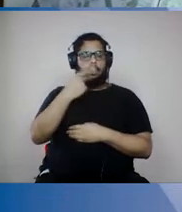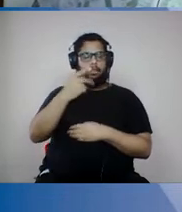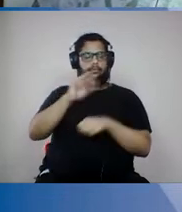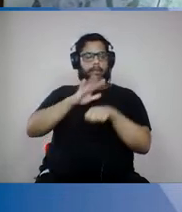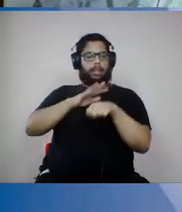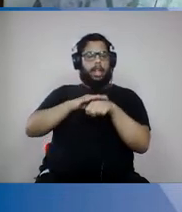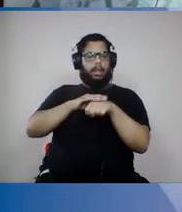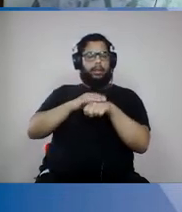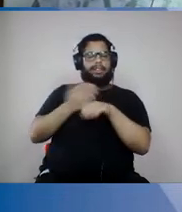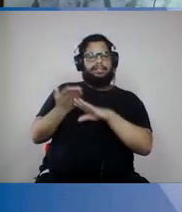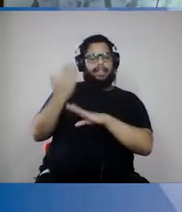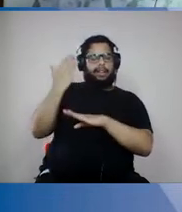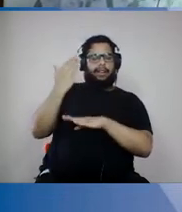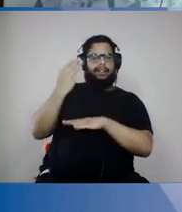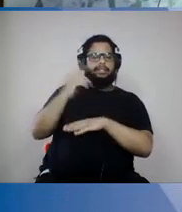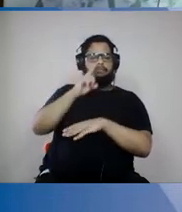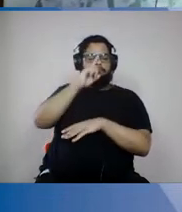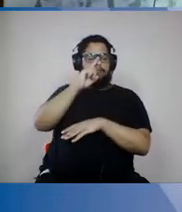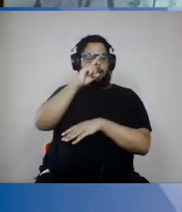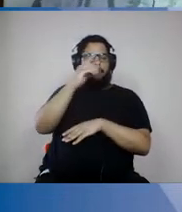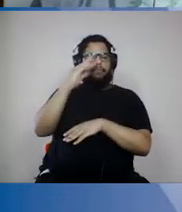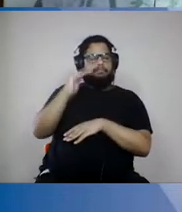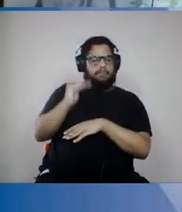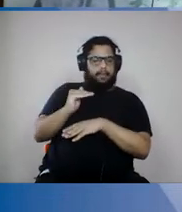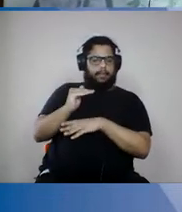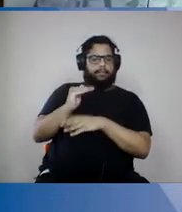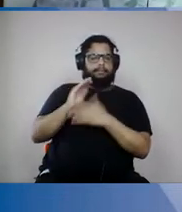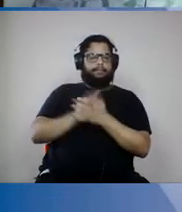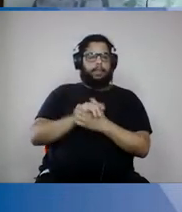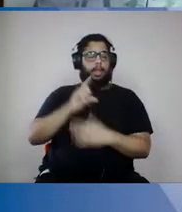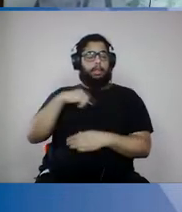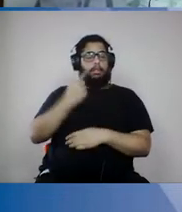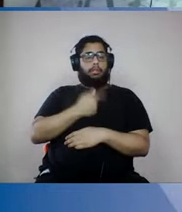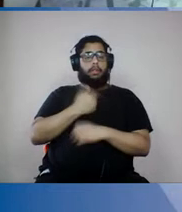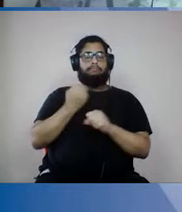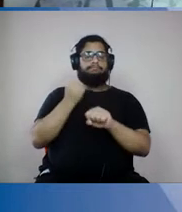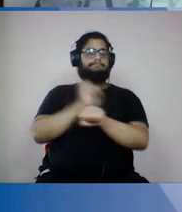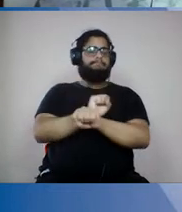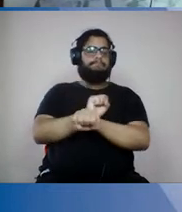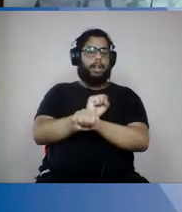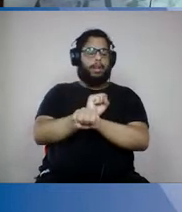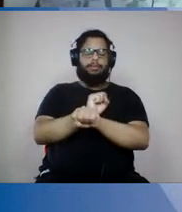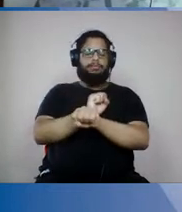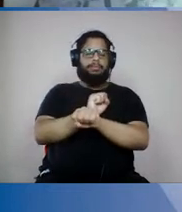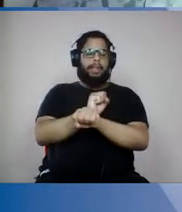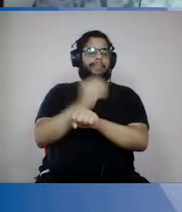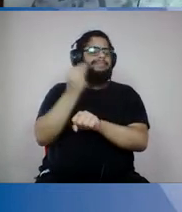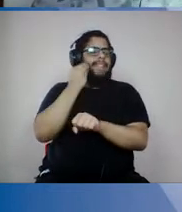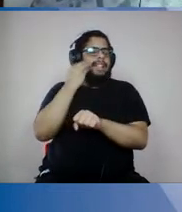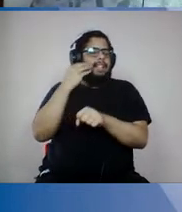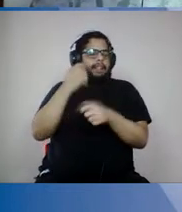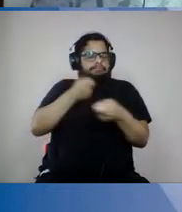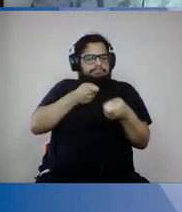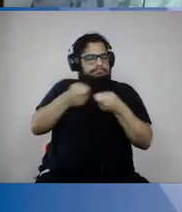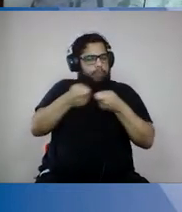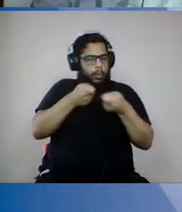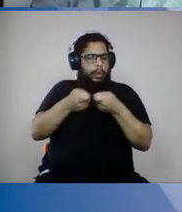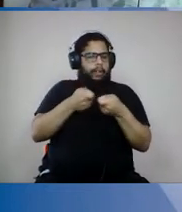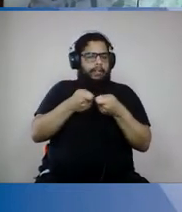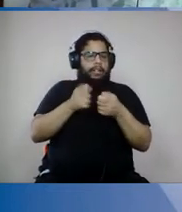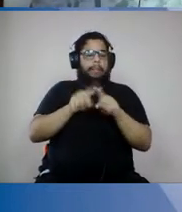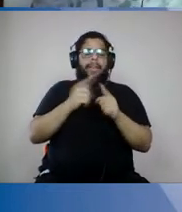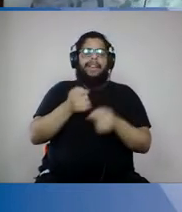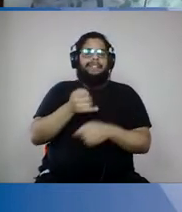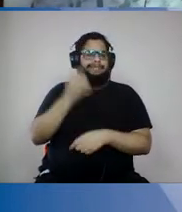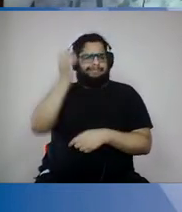estava até menos grave do que hoje do ponto de vista epidemiológico, a gente suspendeu as atividades para tentar segurar e ainda assim não